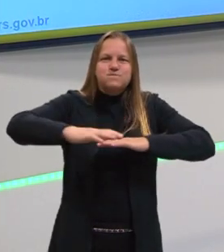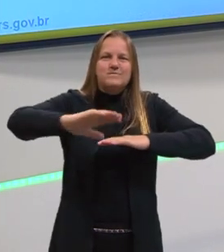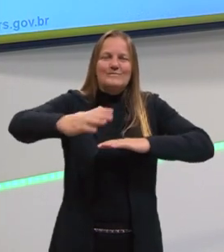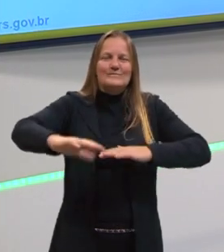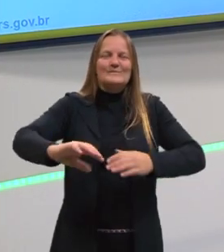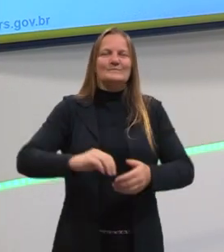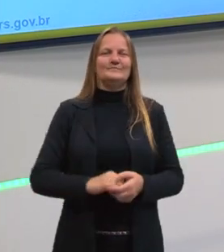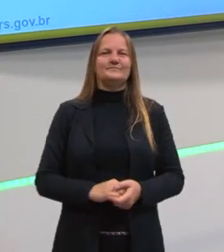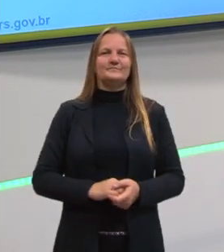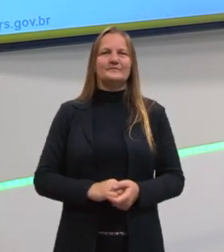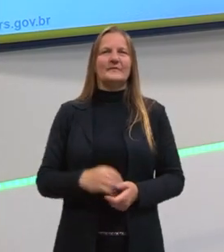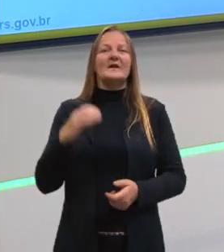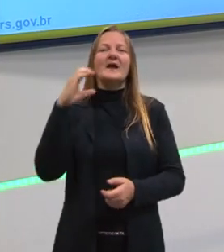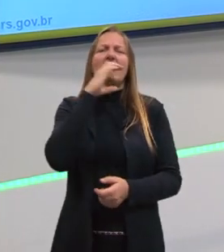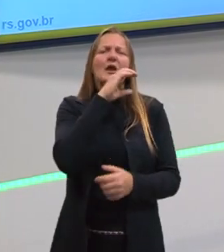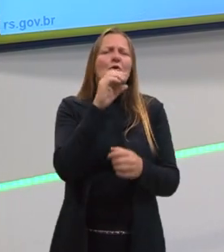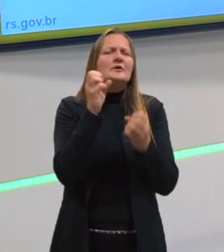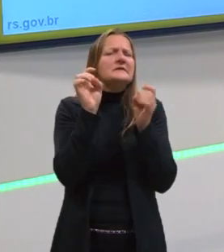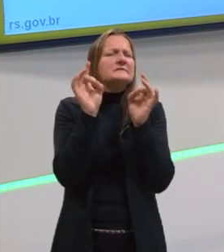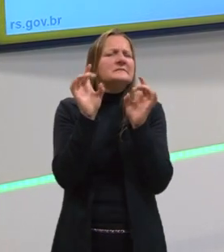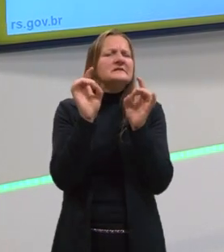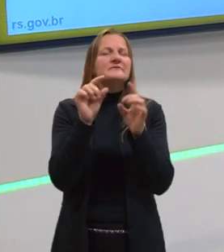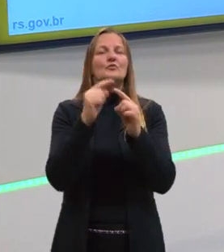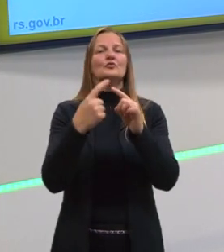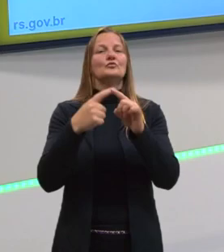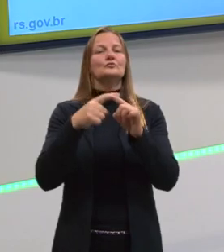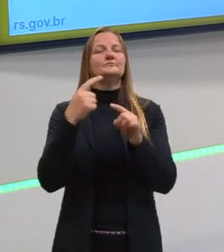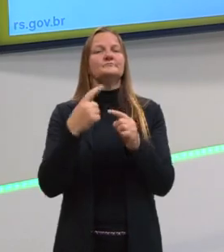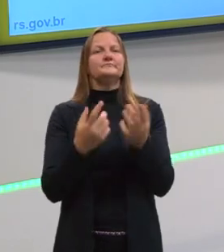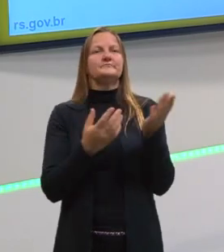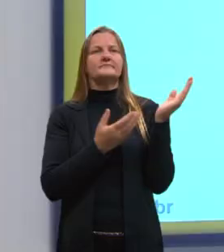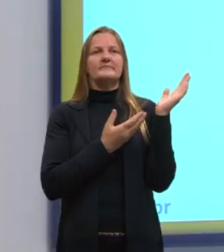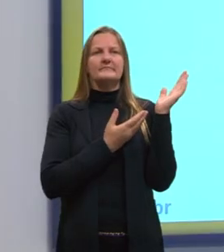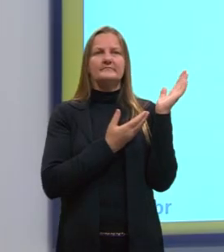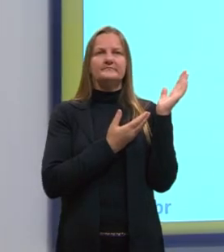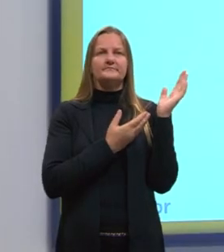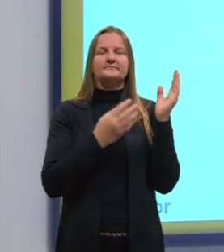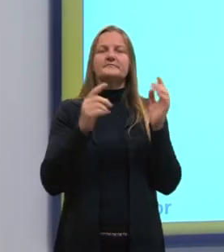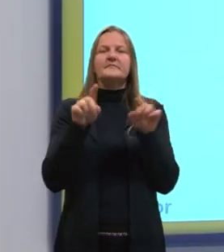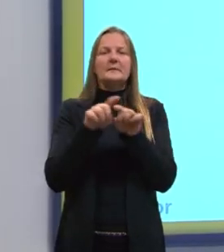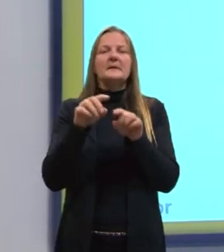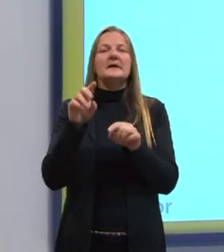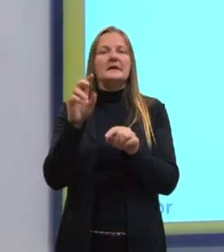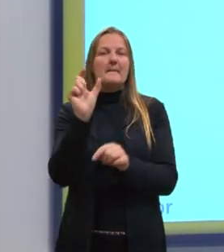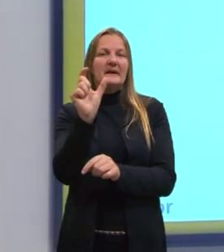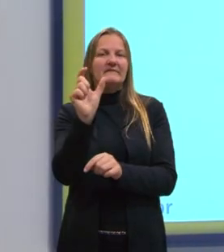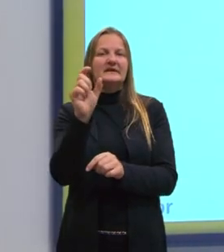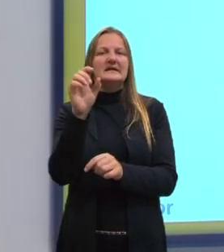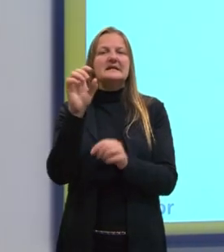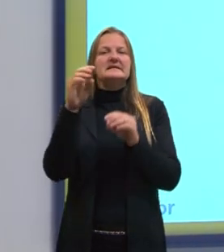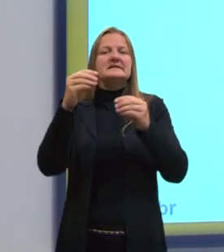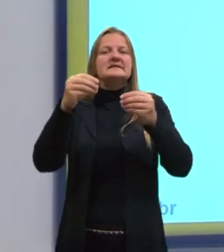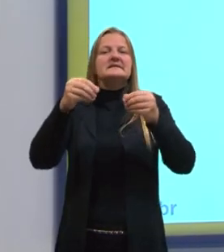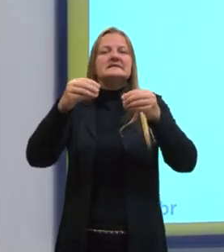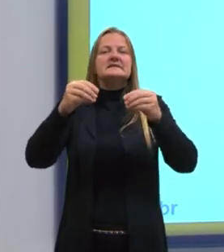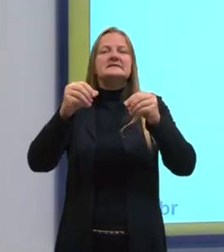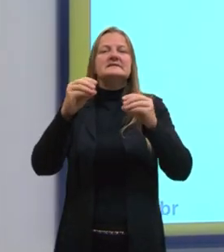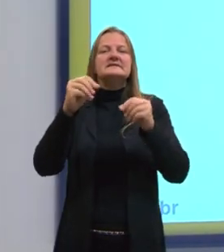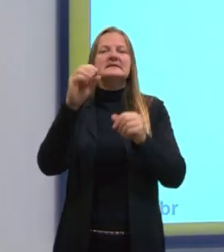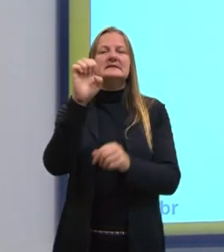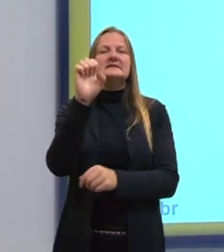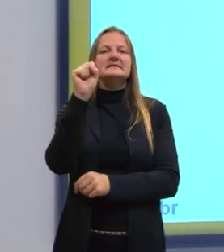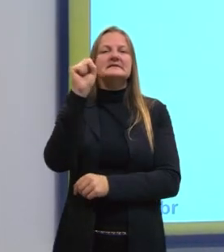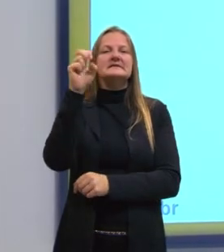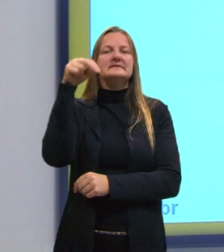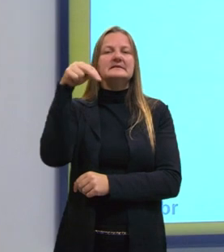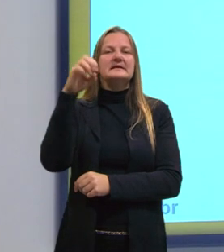Então, o calor específico. O calor específico ou sensível, ele também aparece bastante com esse nome aqui de sensível,